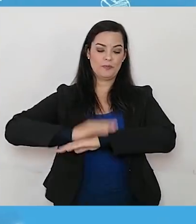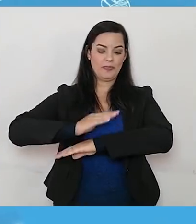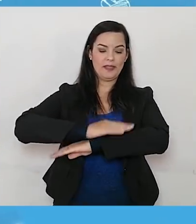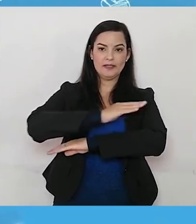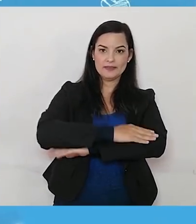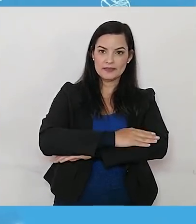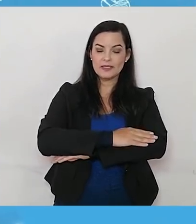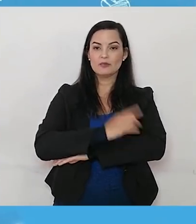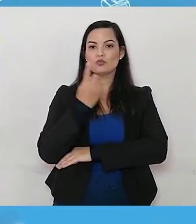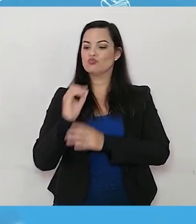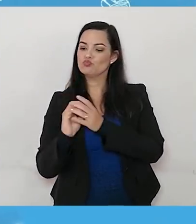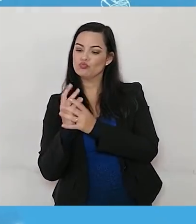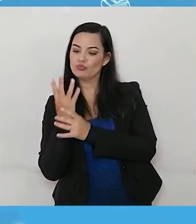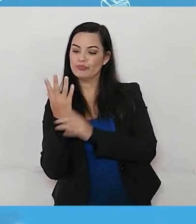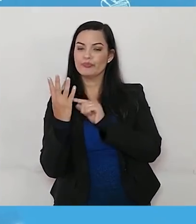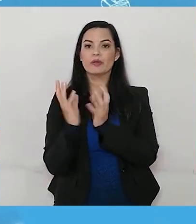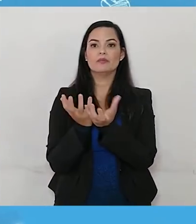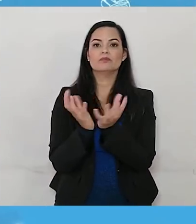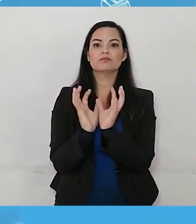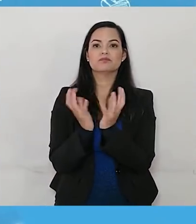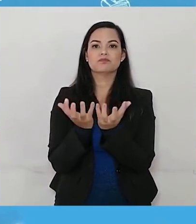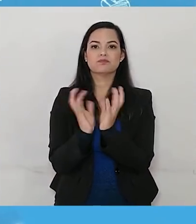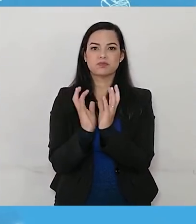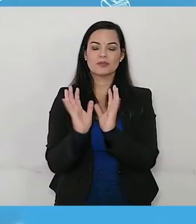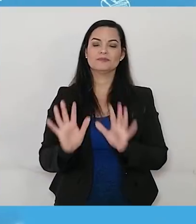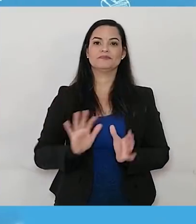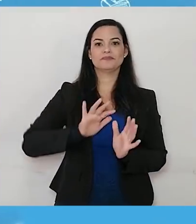vegetal, que aqui eu coloquei a alface.